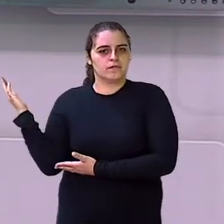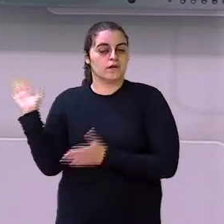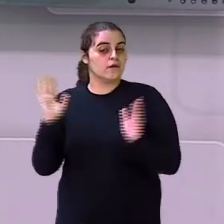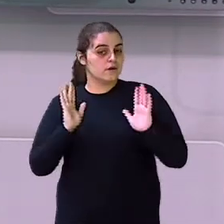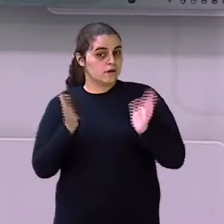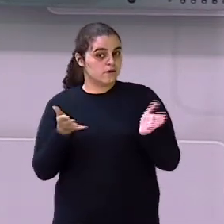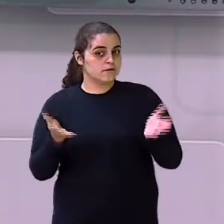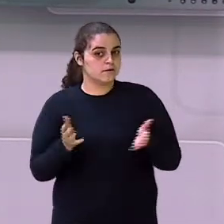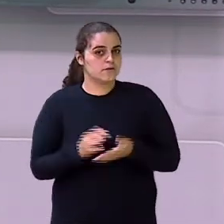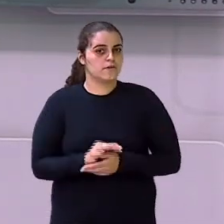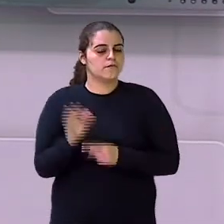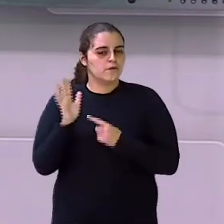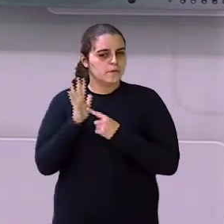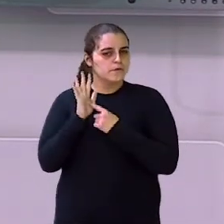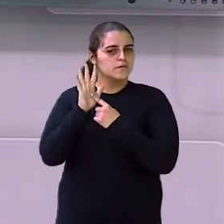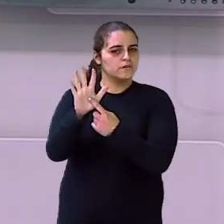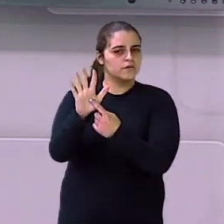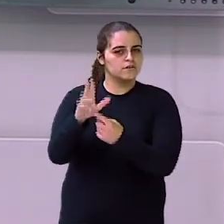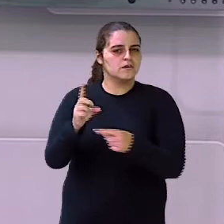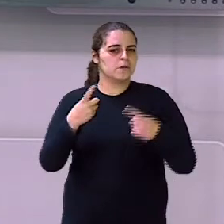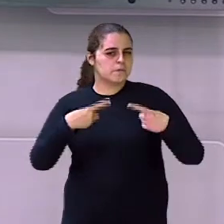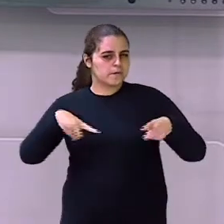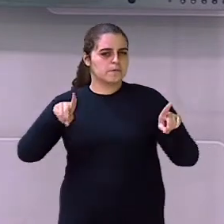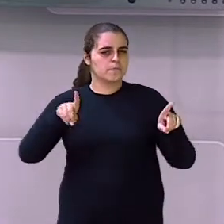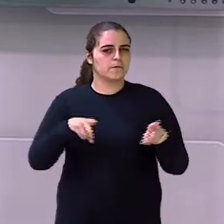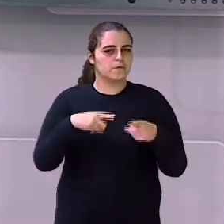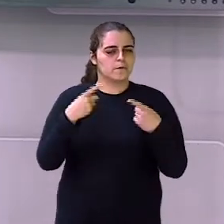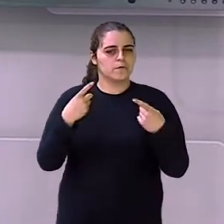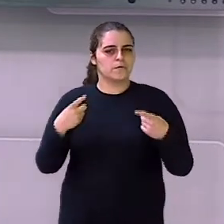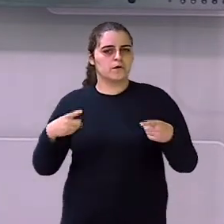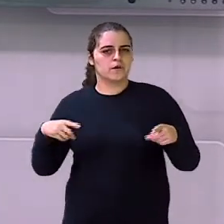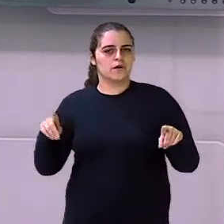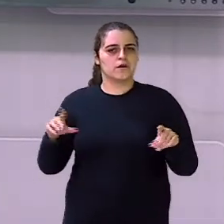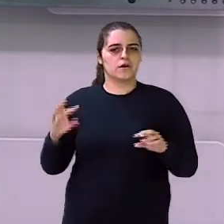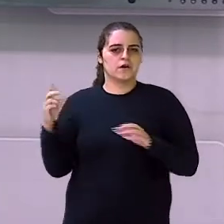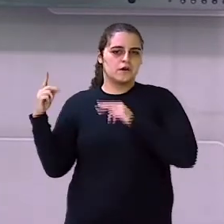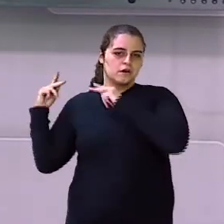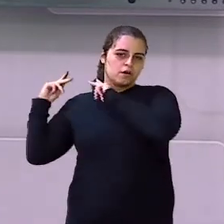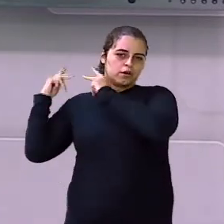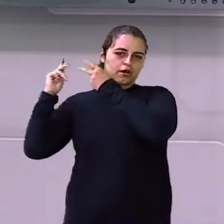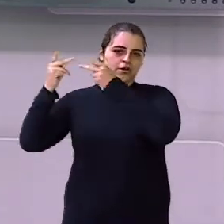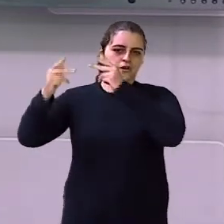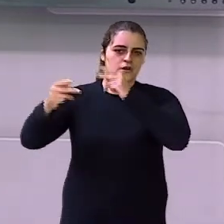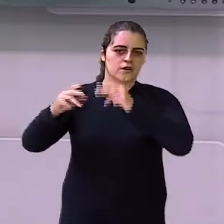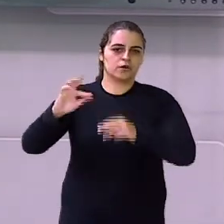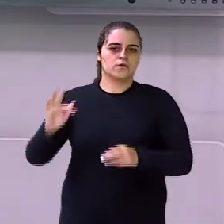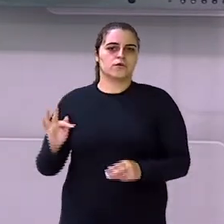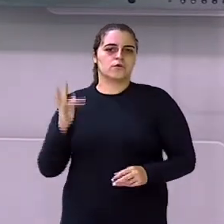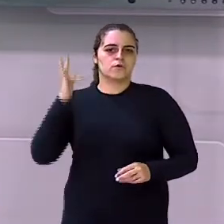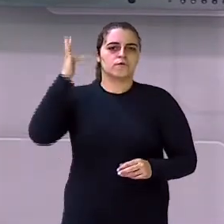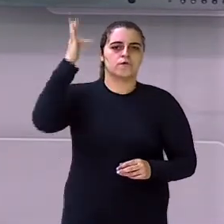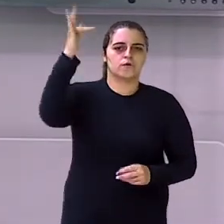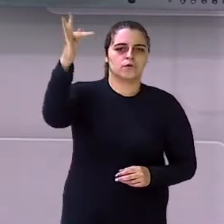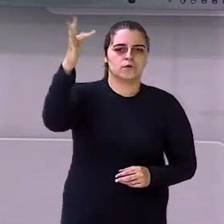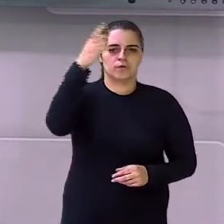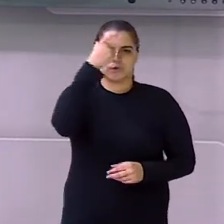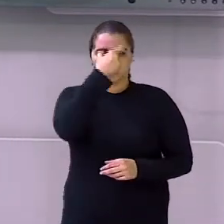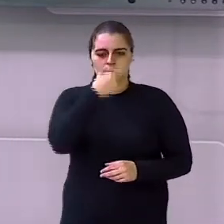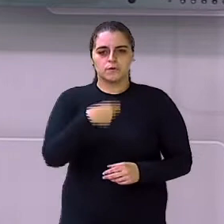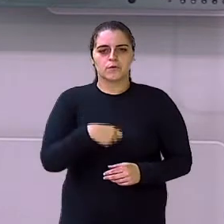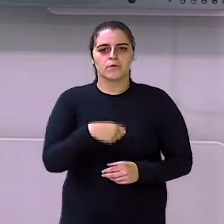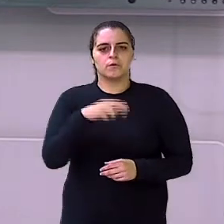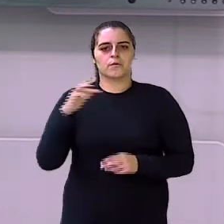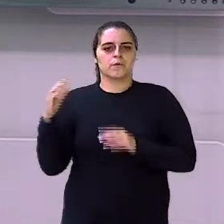Agora, gente, eu trouxe para vocês uma música. Ela chama Herdeiros do Futuro. E quem compôs essa